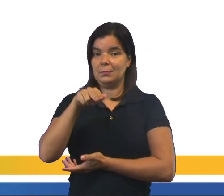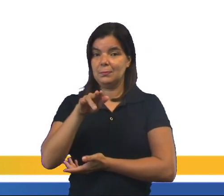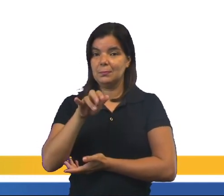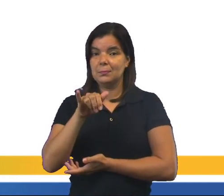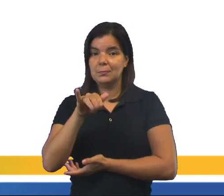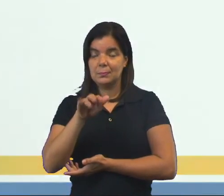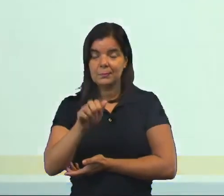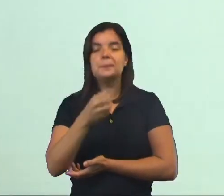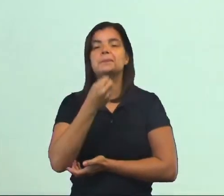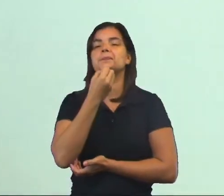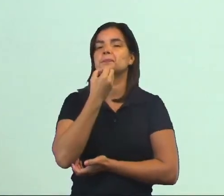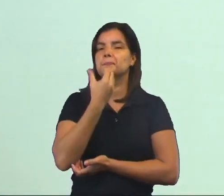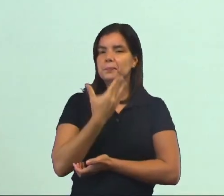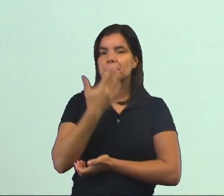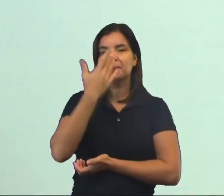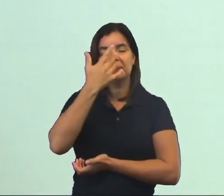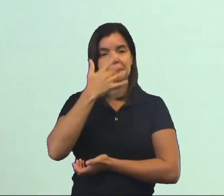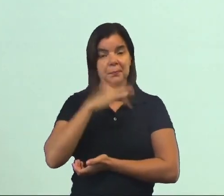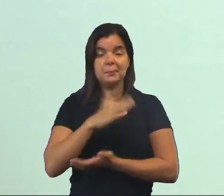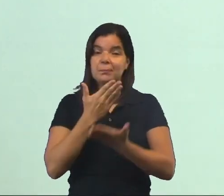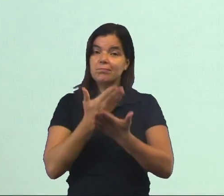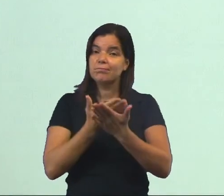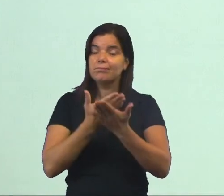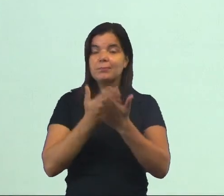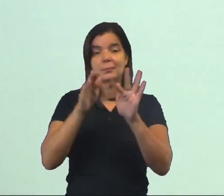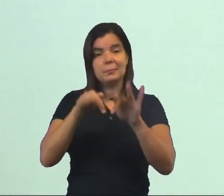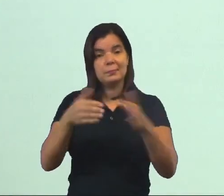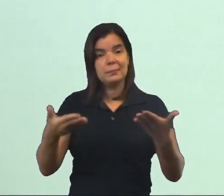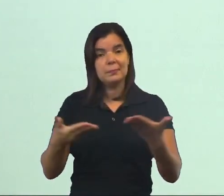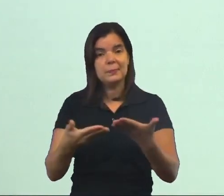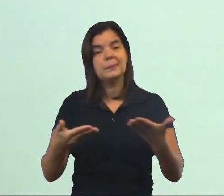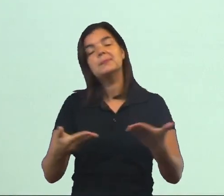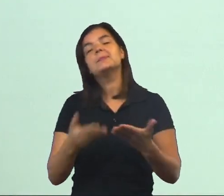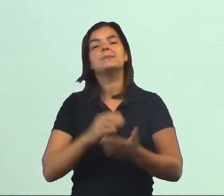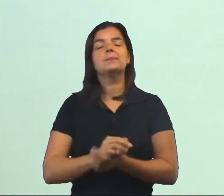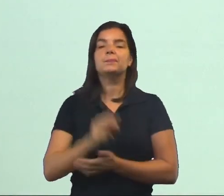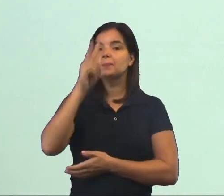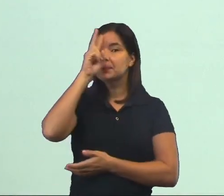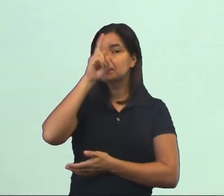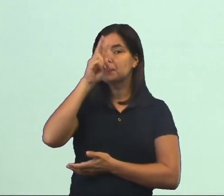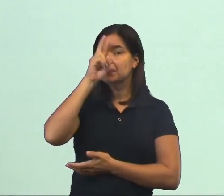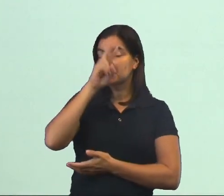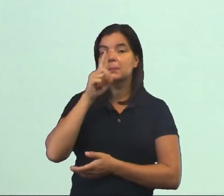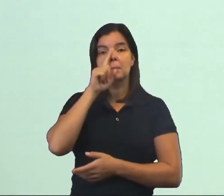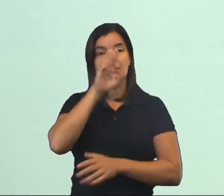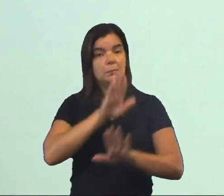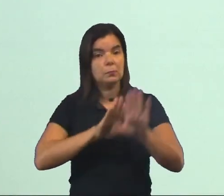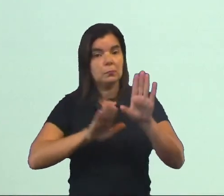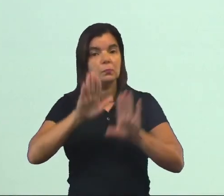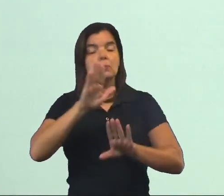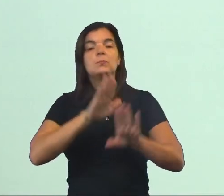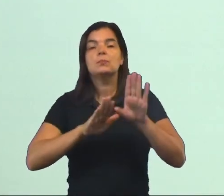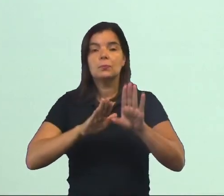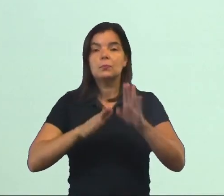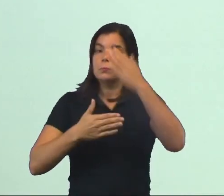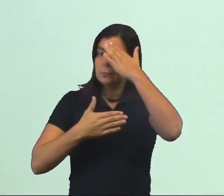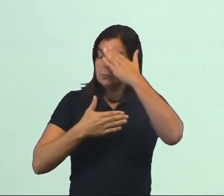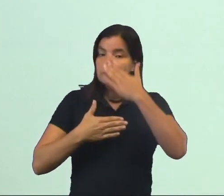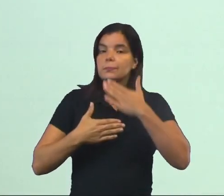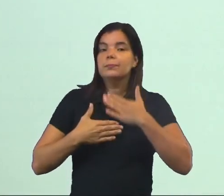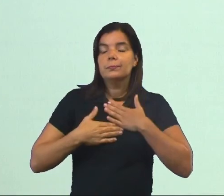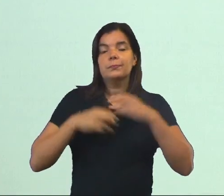Muito bem, crianças. Nossa aula finaliza por aqui. Lembre-se sempre de ter cuidado com os órgãos do nosso